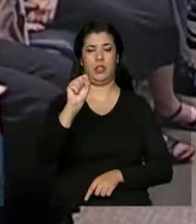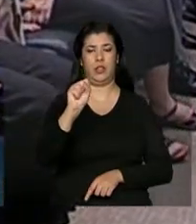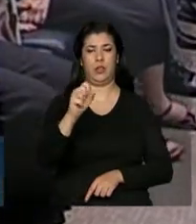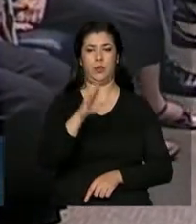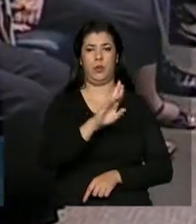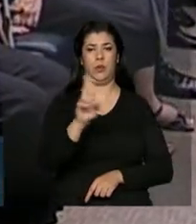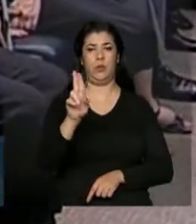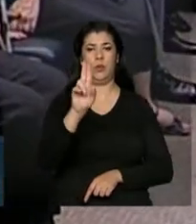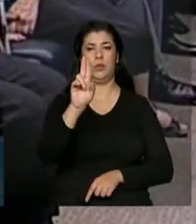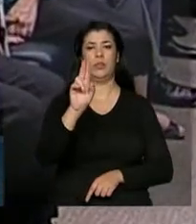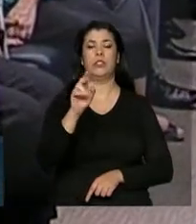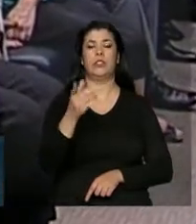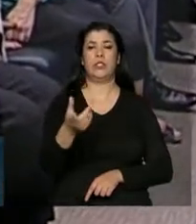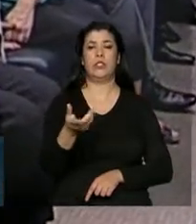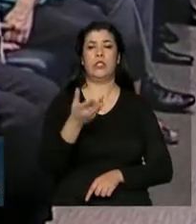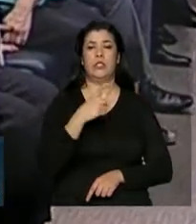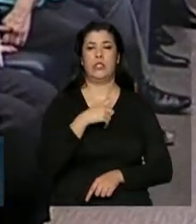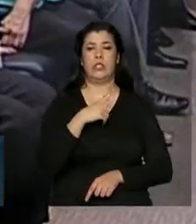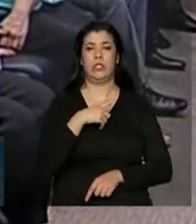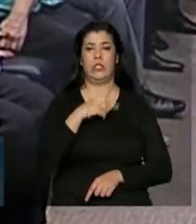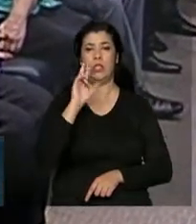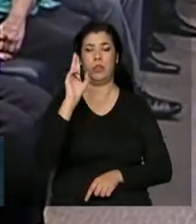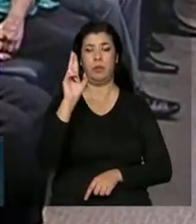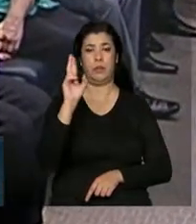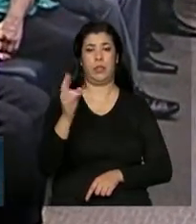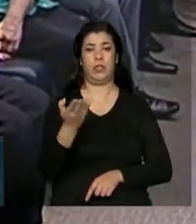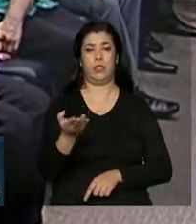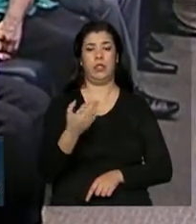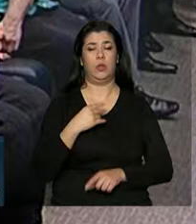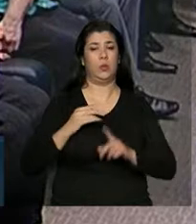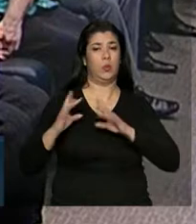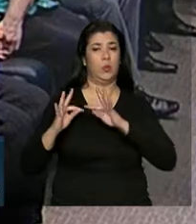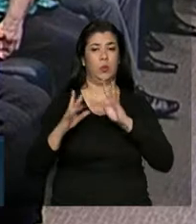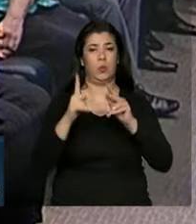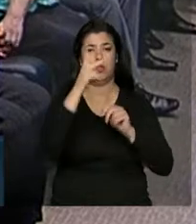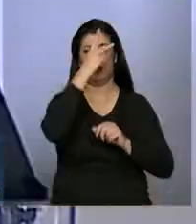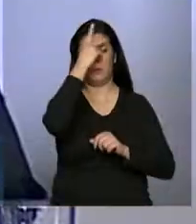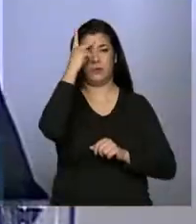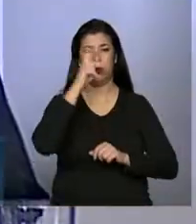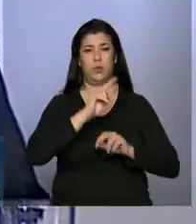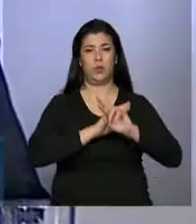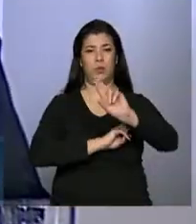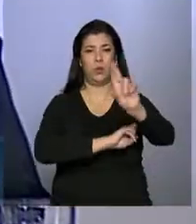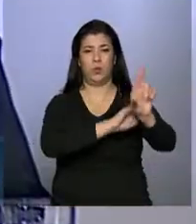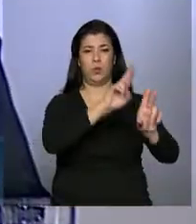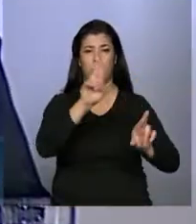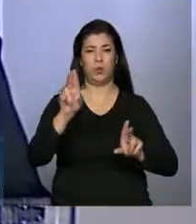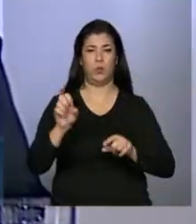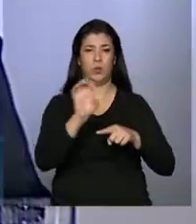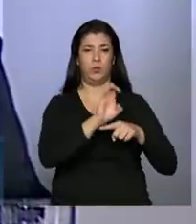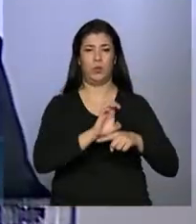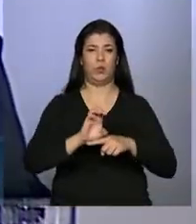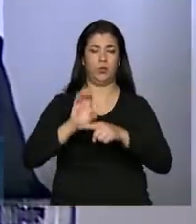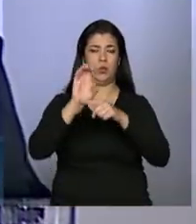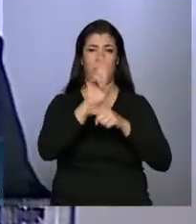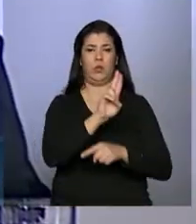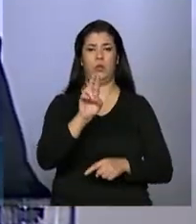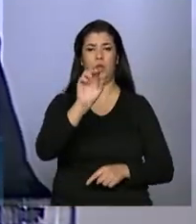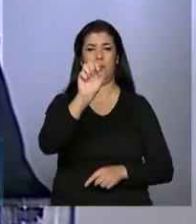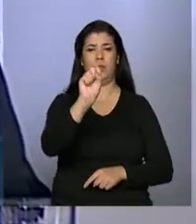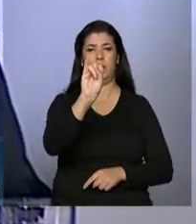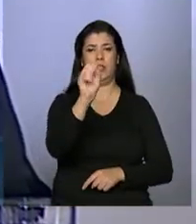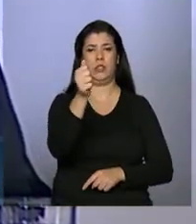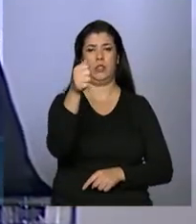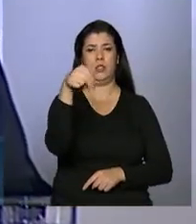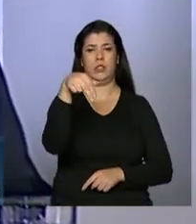sindicais do Sinaite, que estão aqui todos também, vindo de todos os estados brasileiros, e o faço na pessoa do presidente